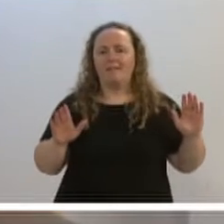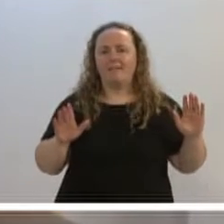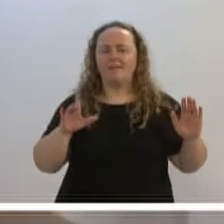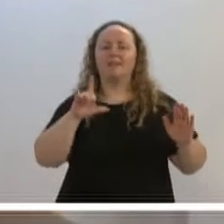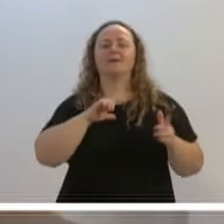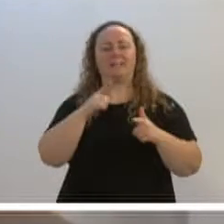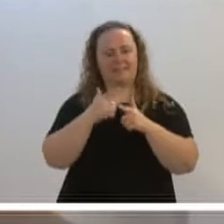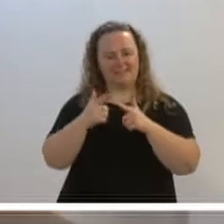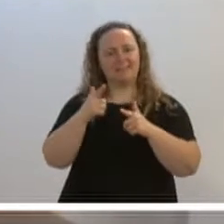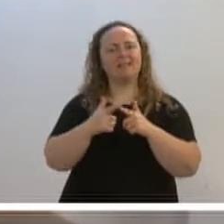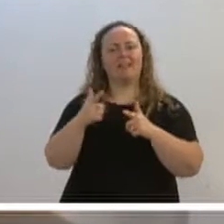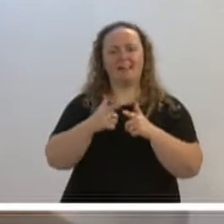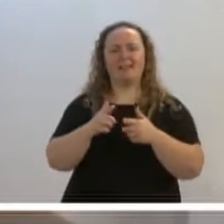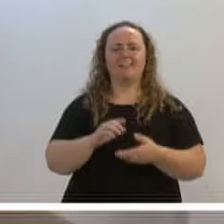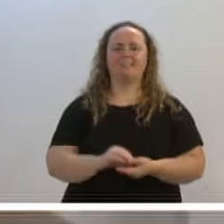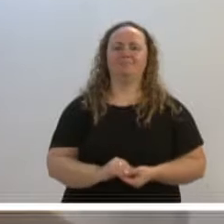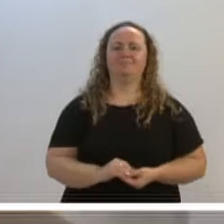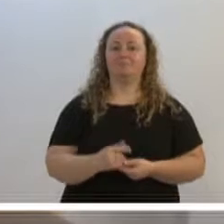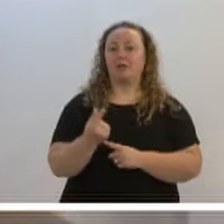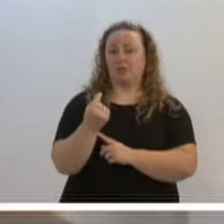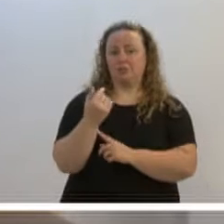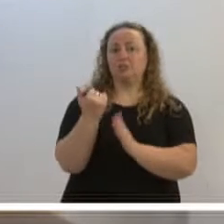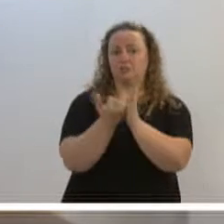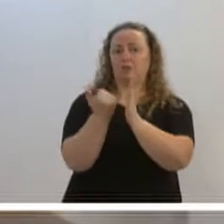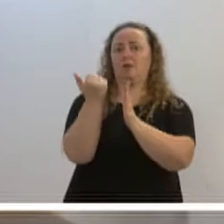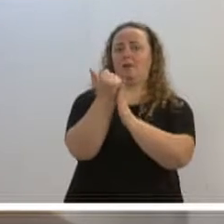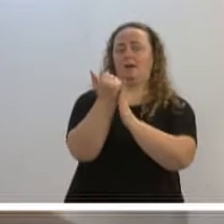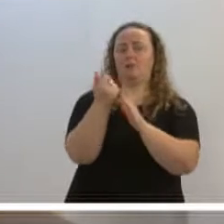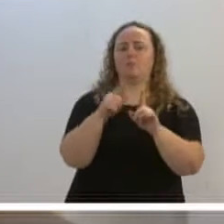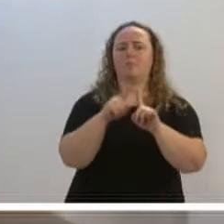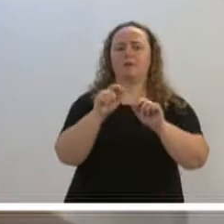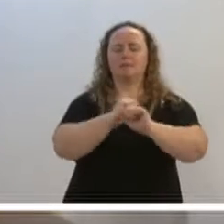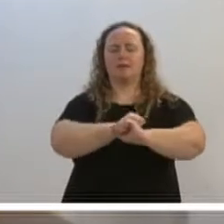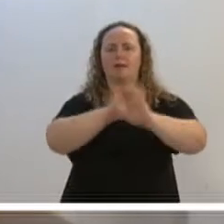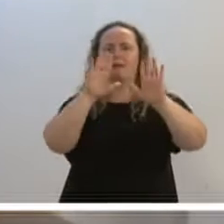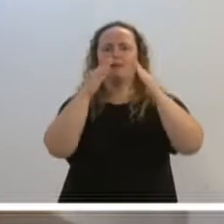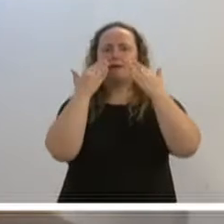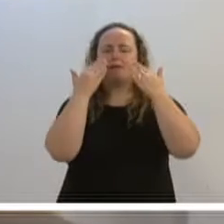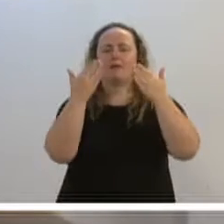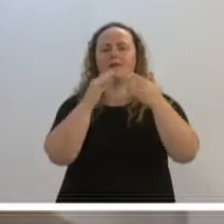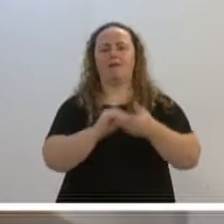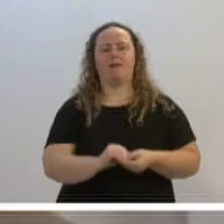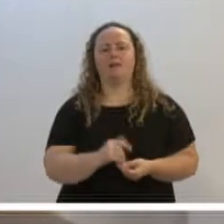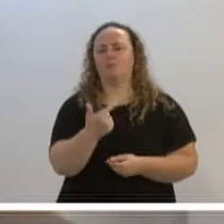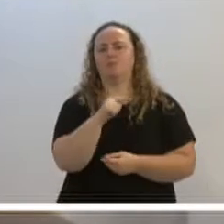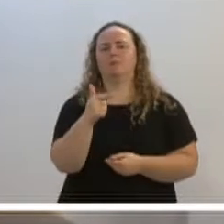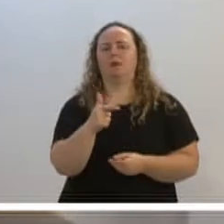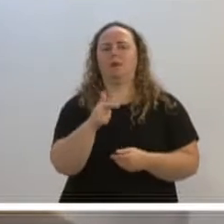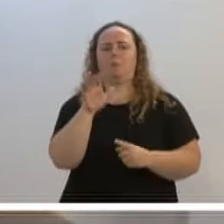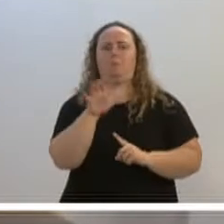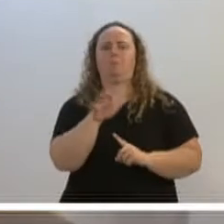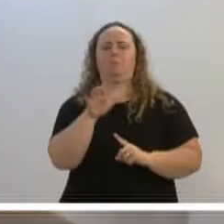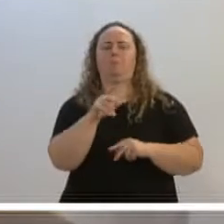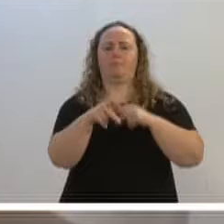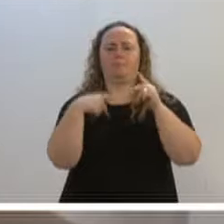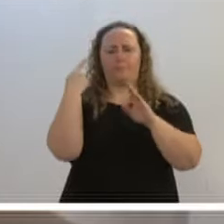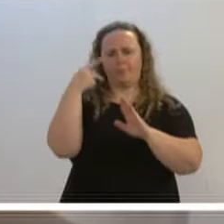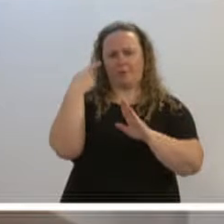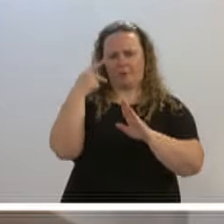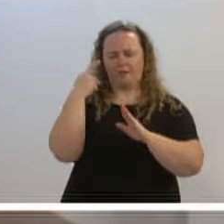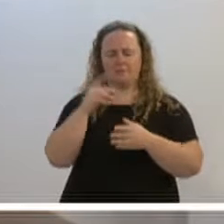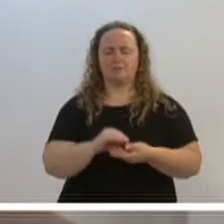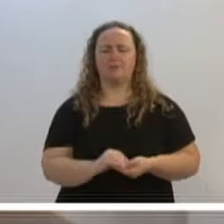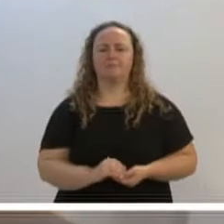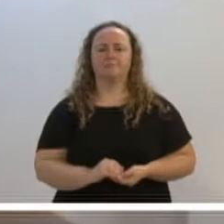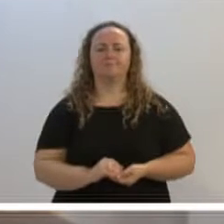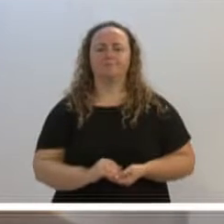um impacto financeiro. Quer fazer isso? Faça. Mas tudo às claras. Não tem mais pressão política e não tem mais de segurar ou não. E aí uma preocupação muito grande.